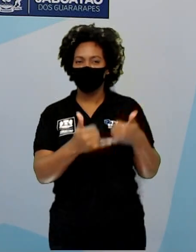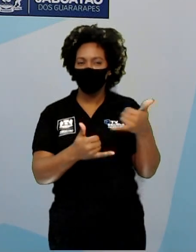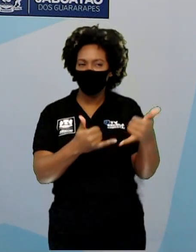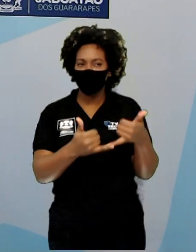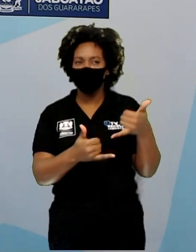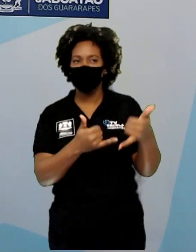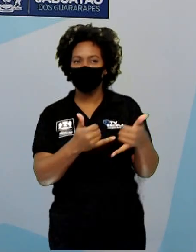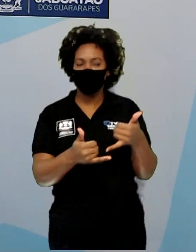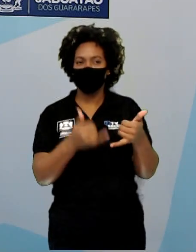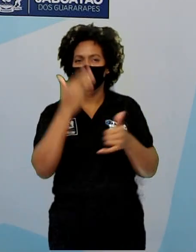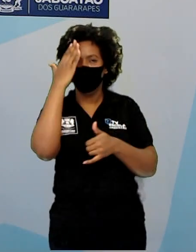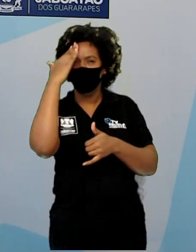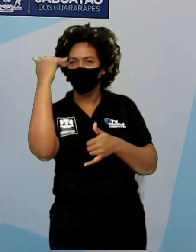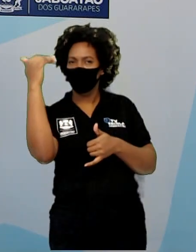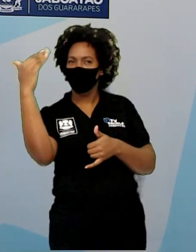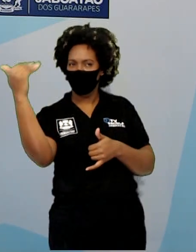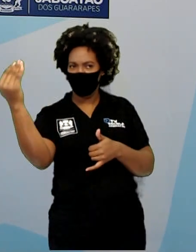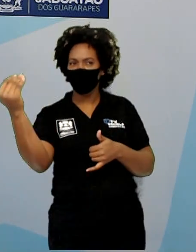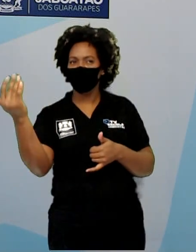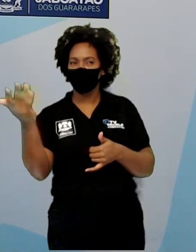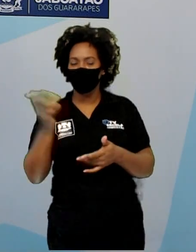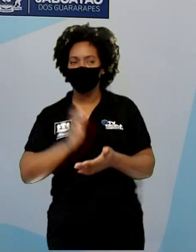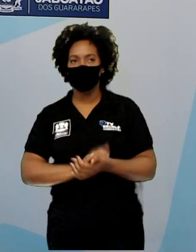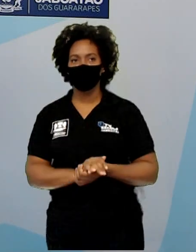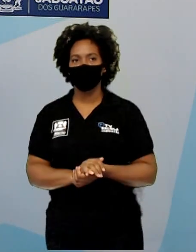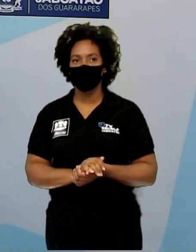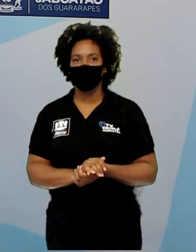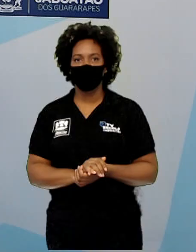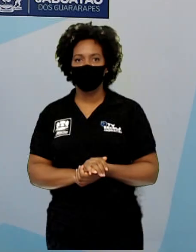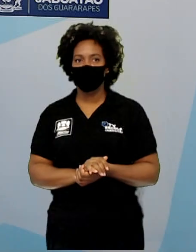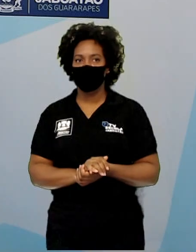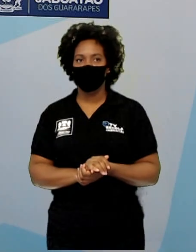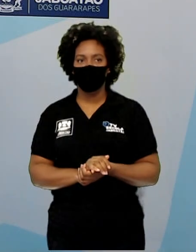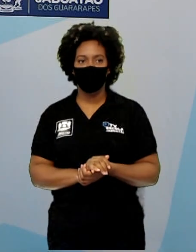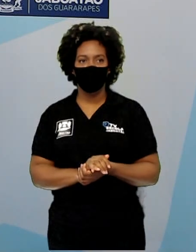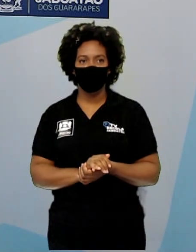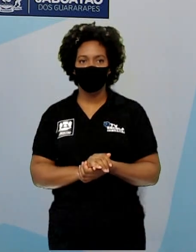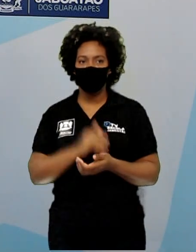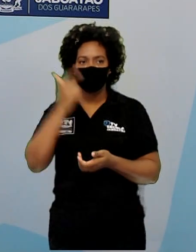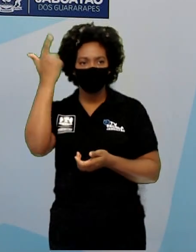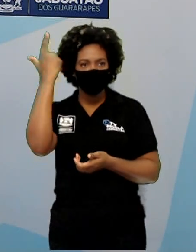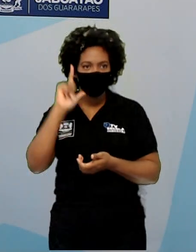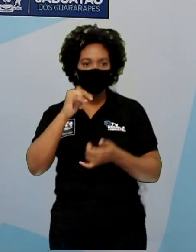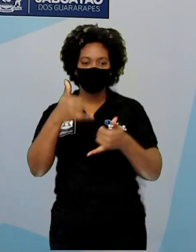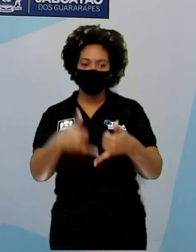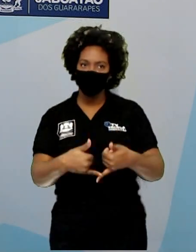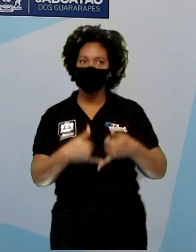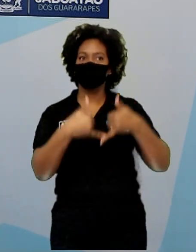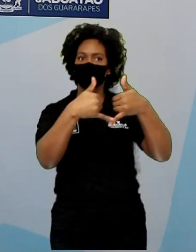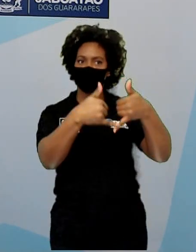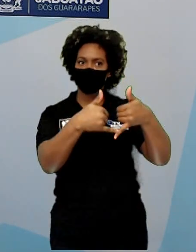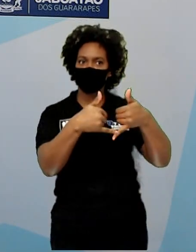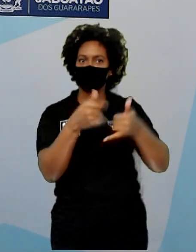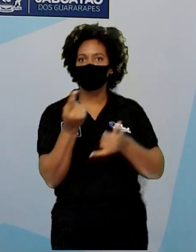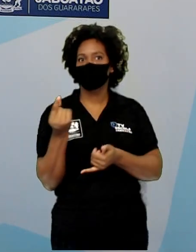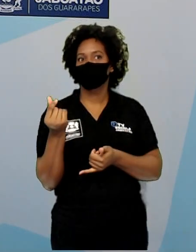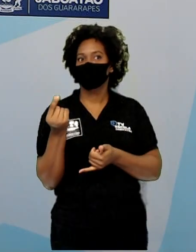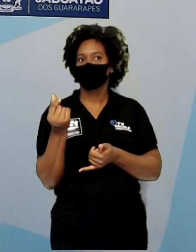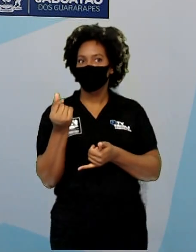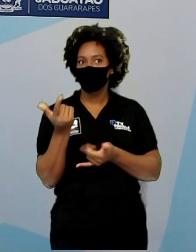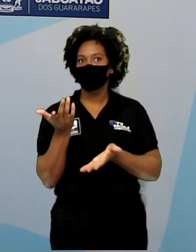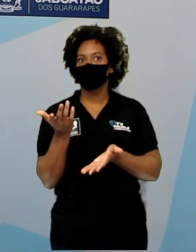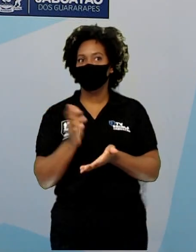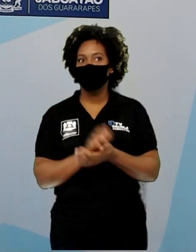conhecido, né? Um atleta que ele tem muitos prêmios, bem remunerado e ele usa